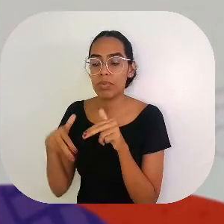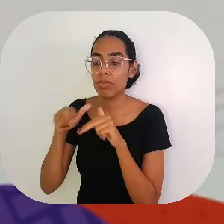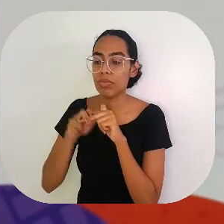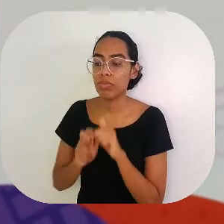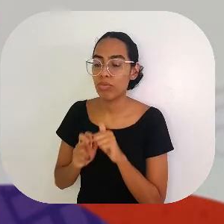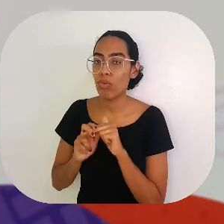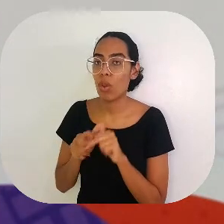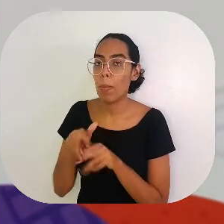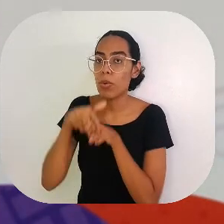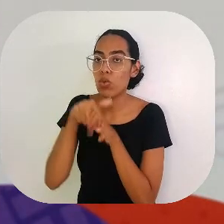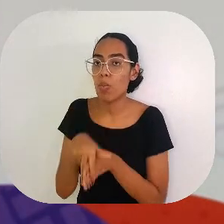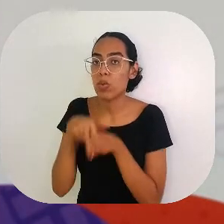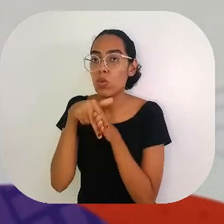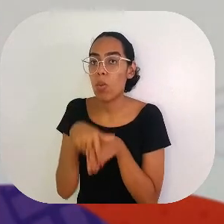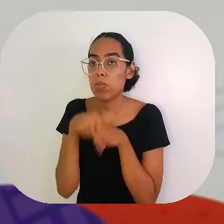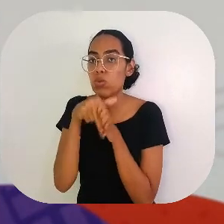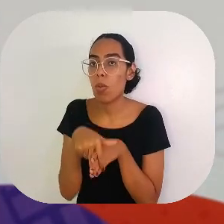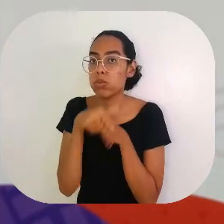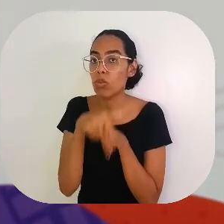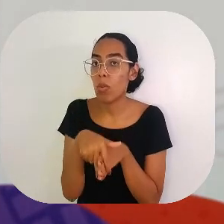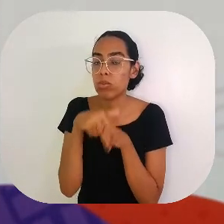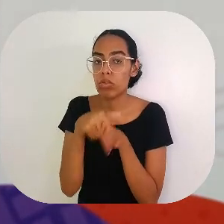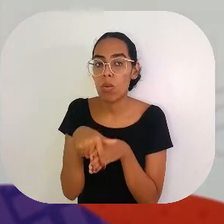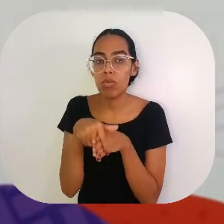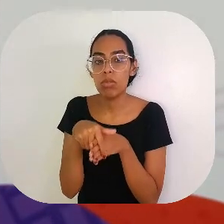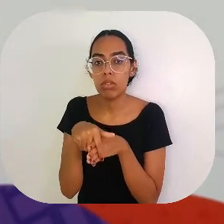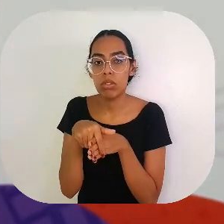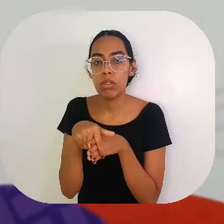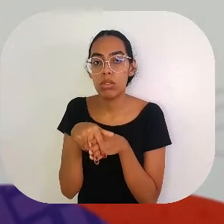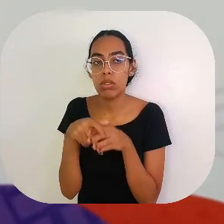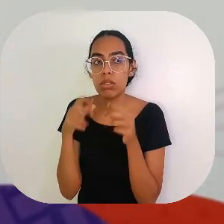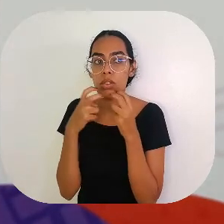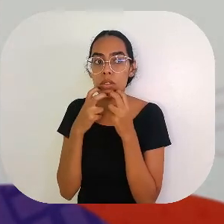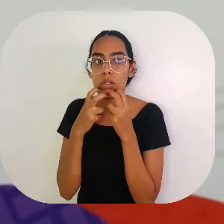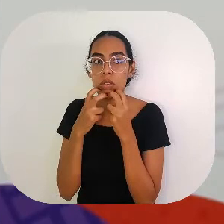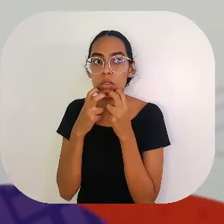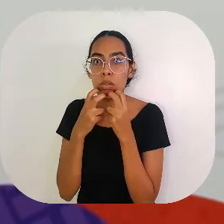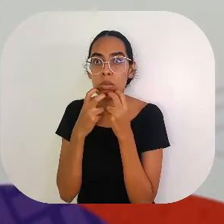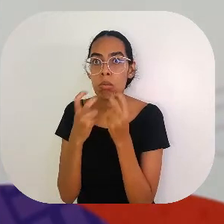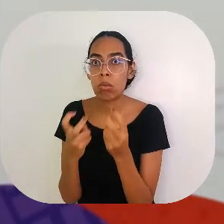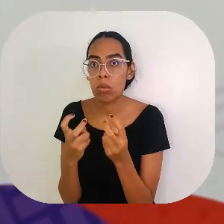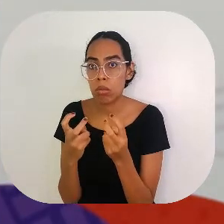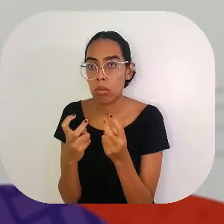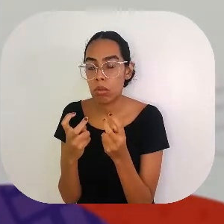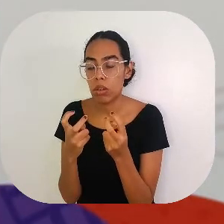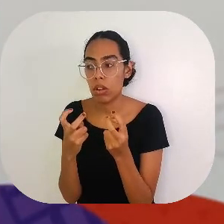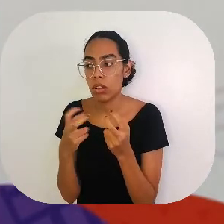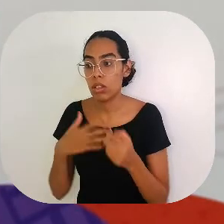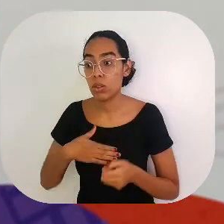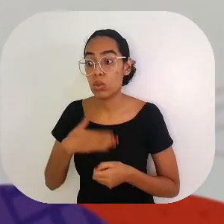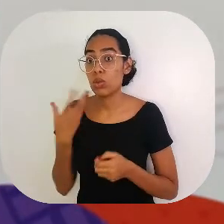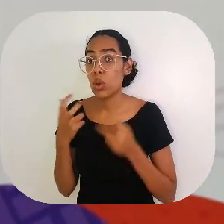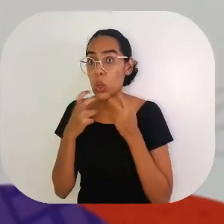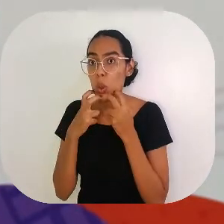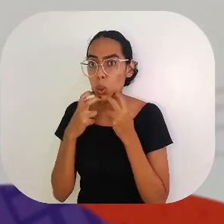ele montado na sua jumentinha, de repente, ouviu-se um barulho estranho, a jumenta se